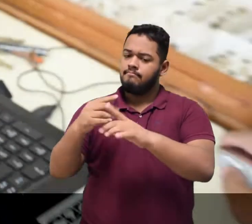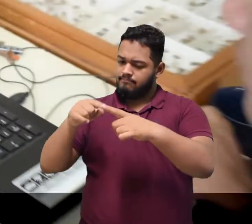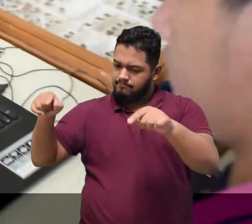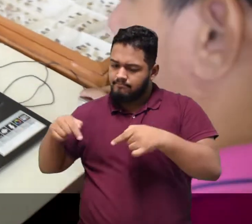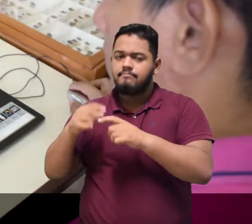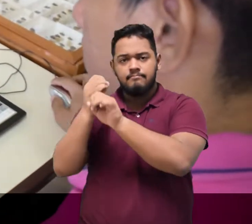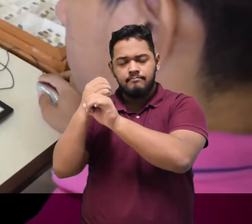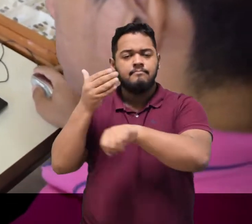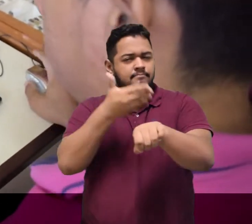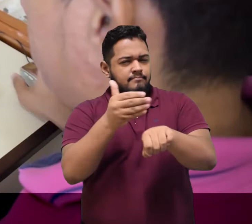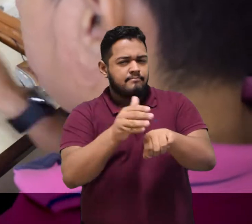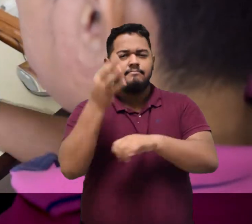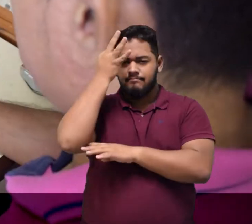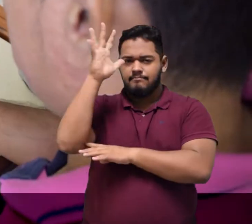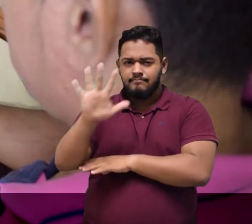um único processo.